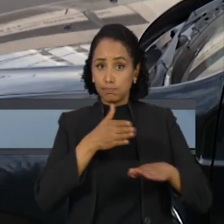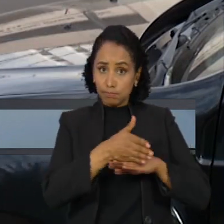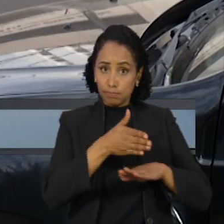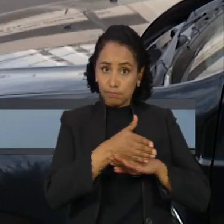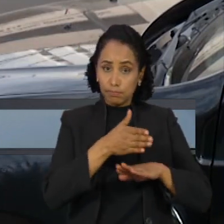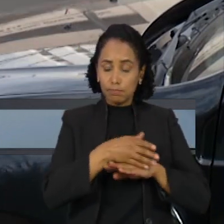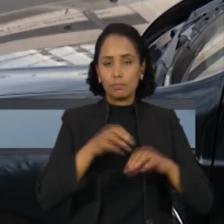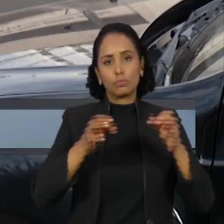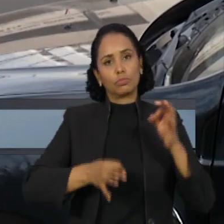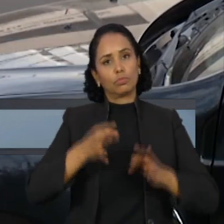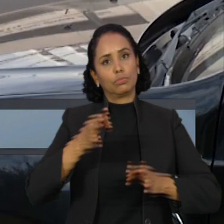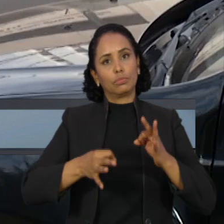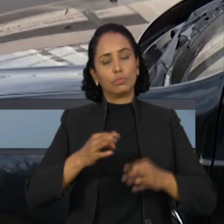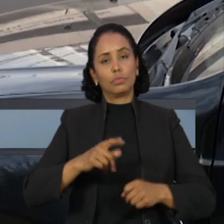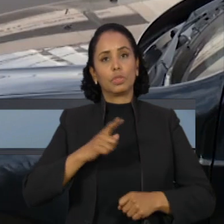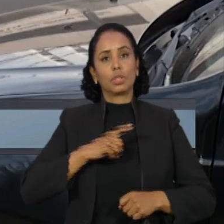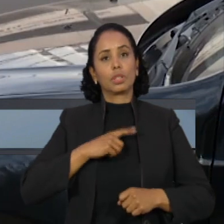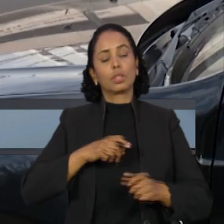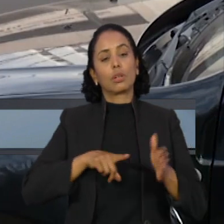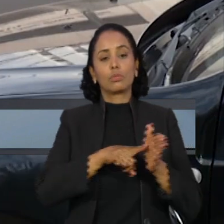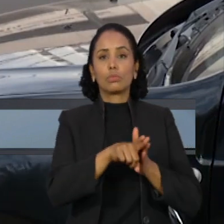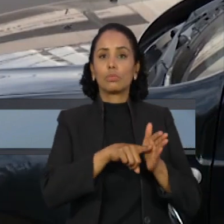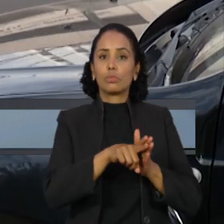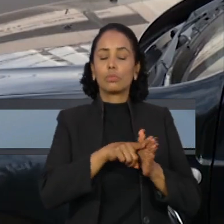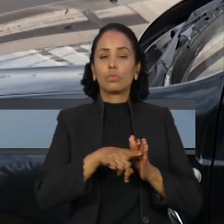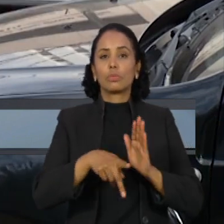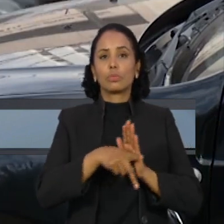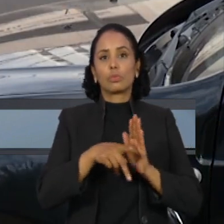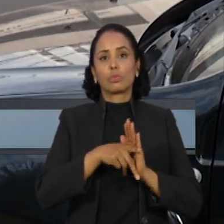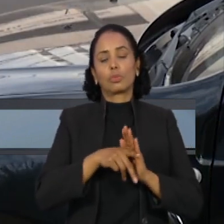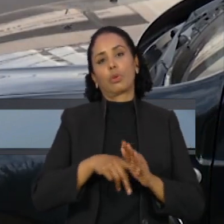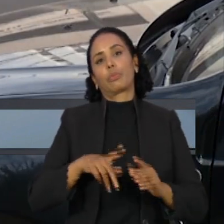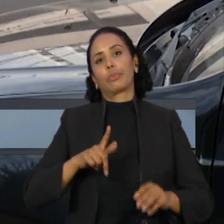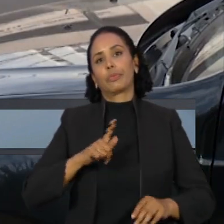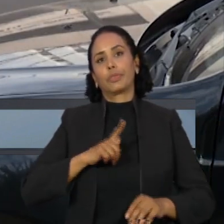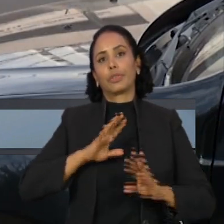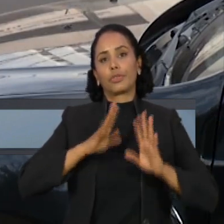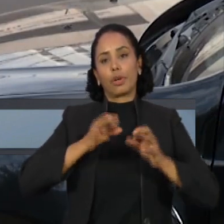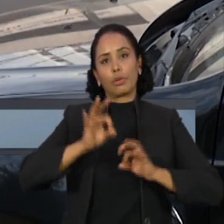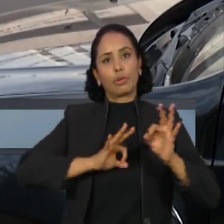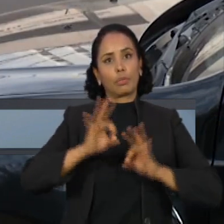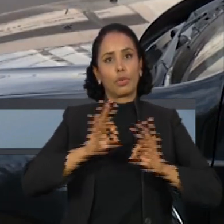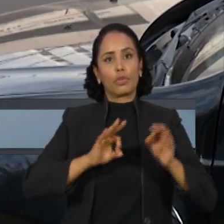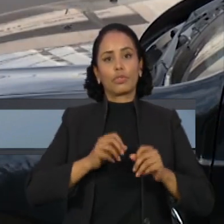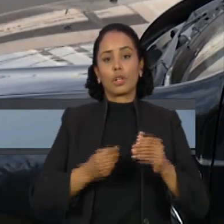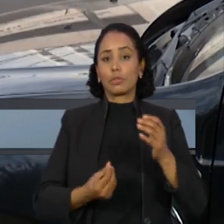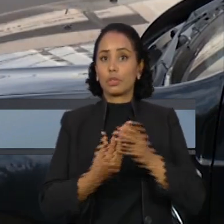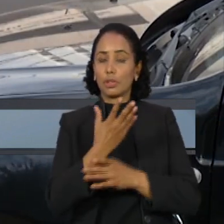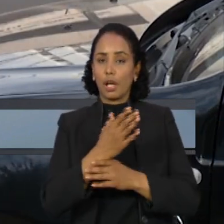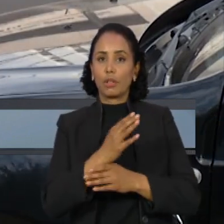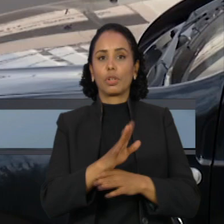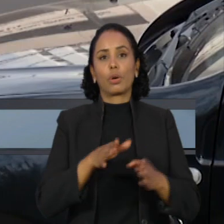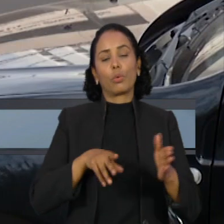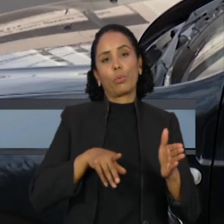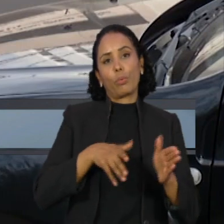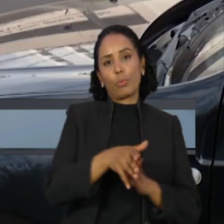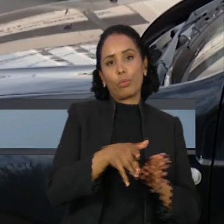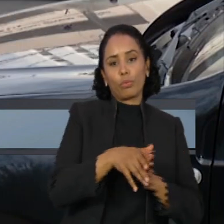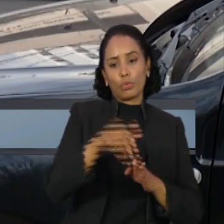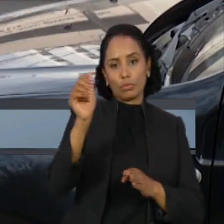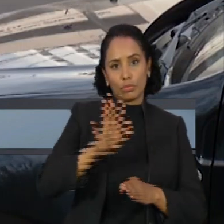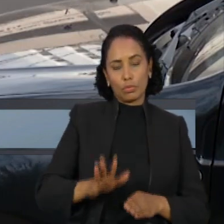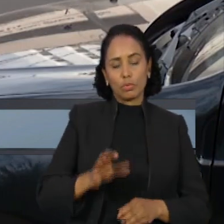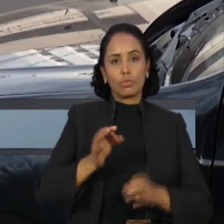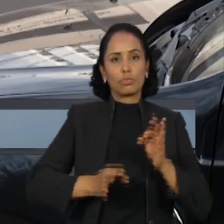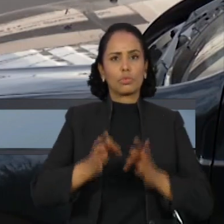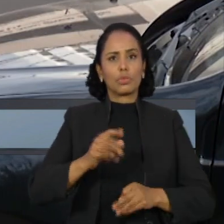projeto Juízo 100% Digital, criado pelo Conselho Nacional de Justiça. Cinco varas jurídicas do